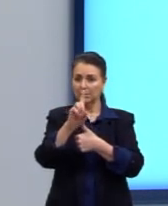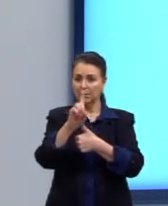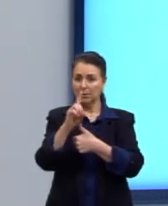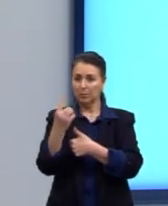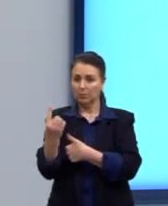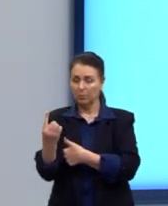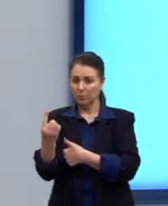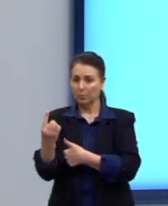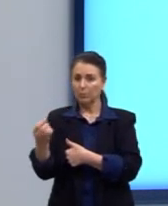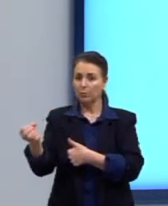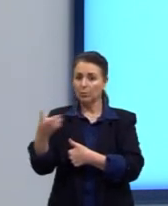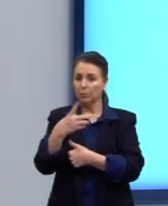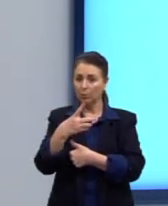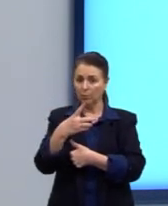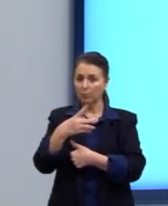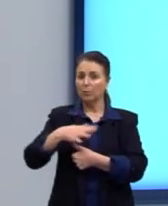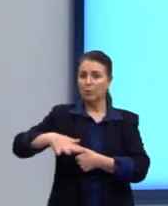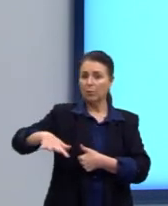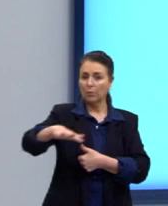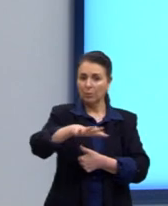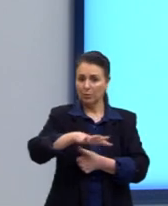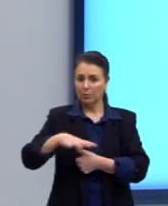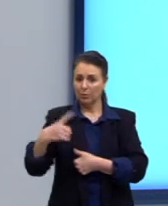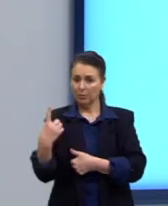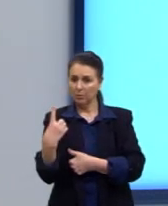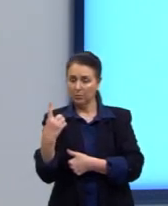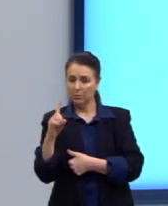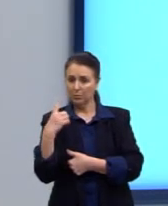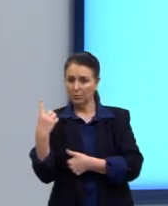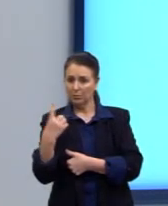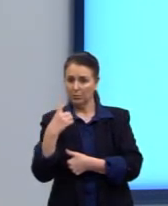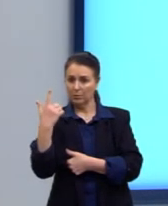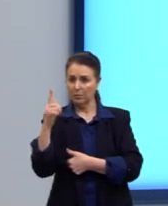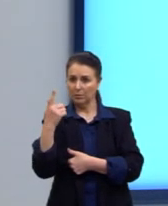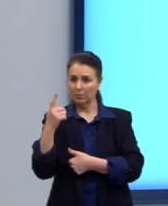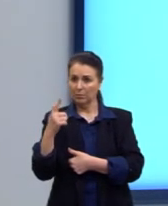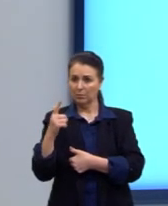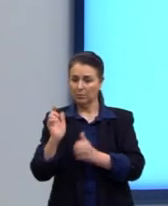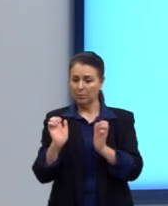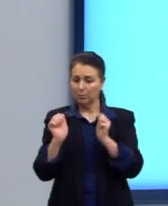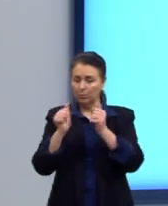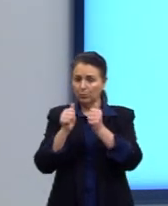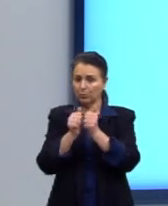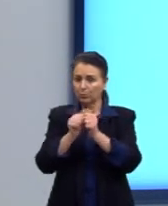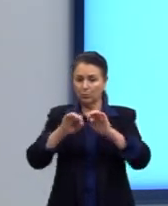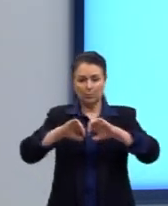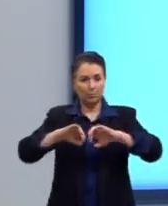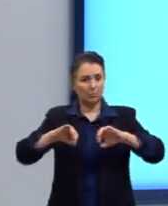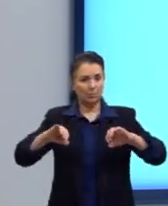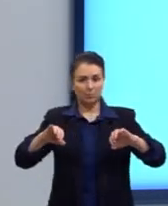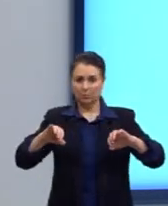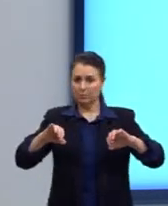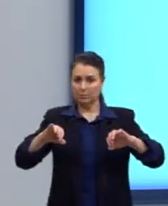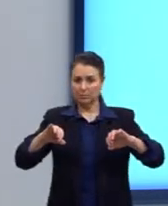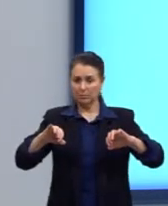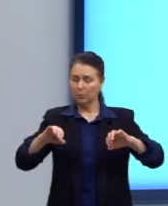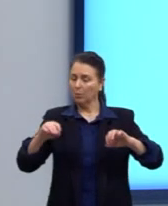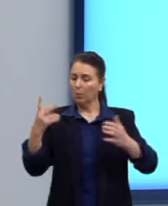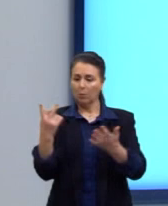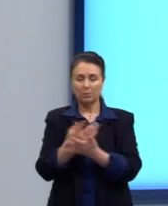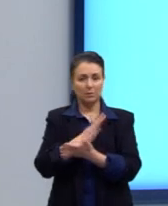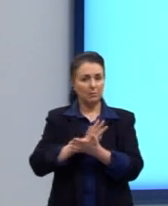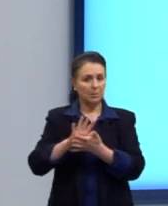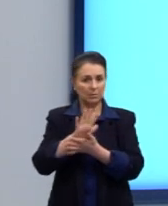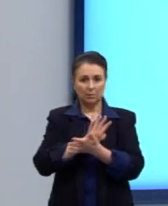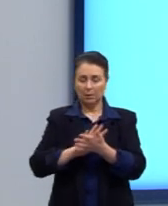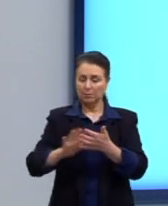um novo fator de isolamento geográfico. Gente, está tudo juntinho, não houve um novo fator, então